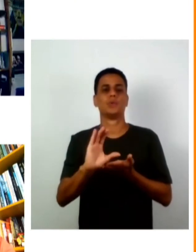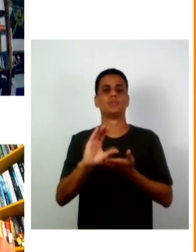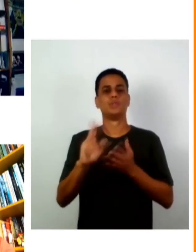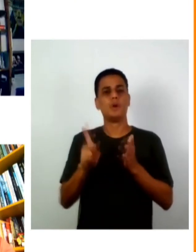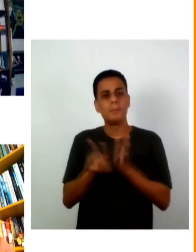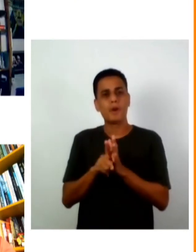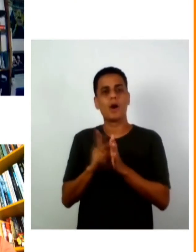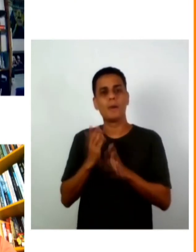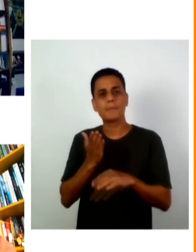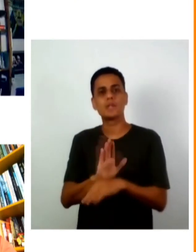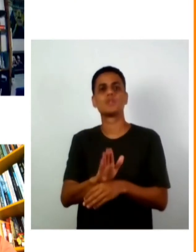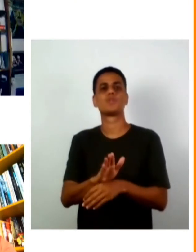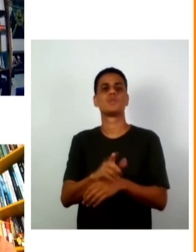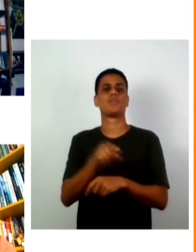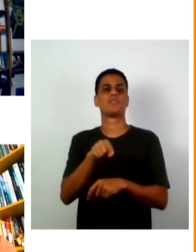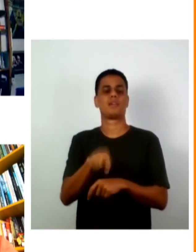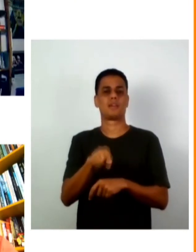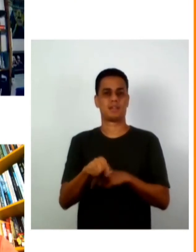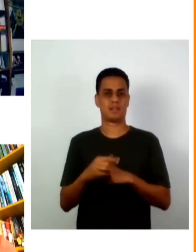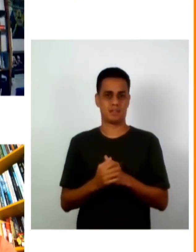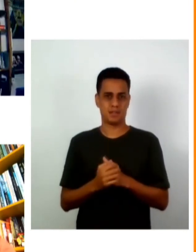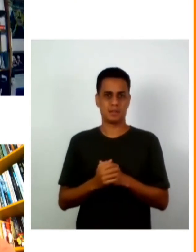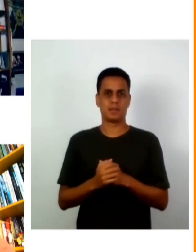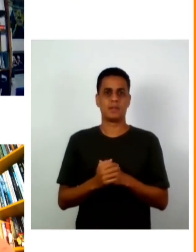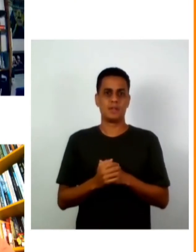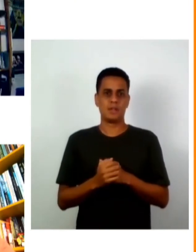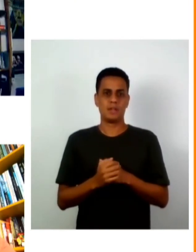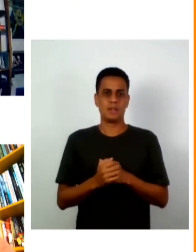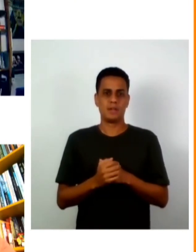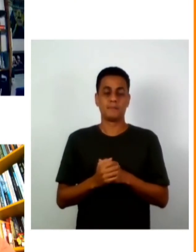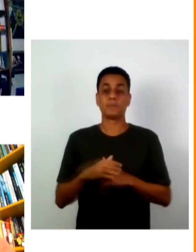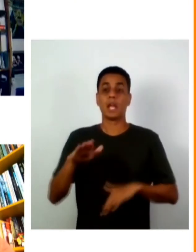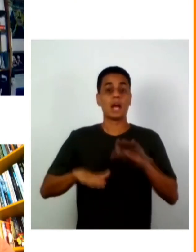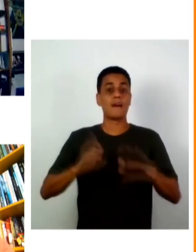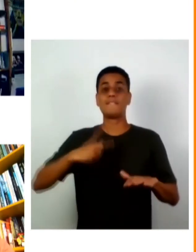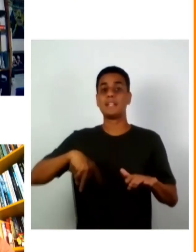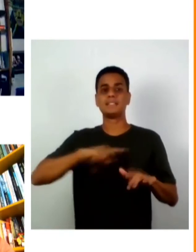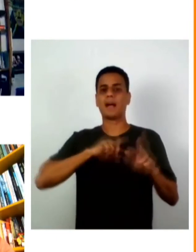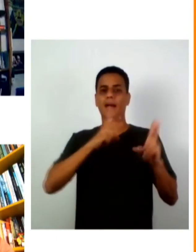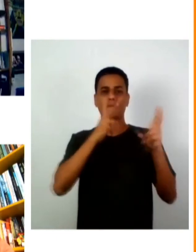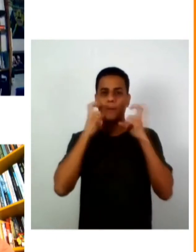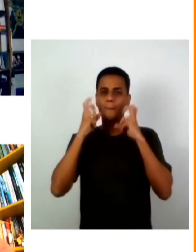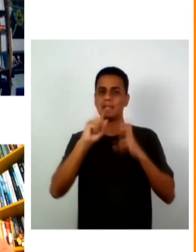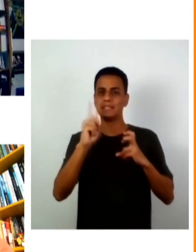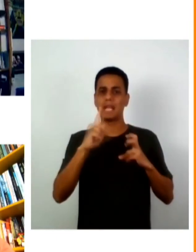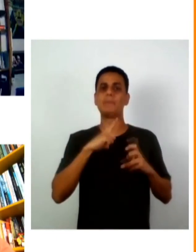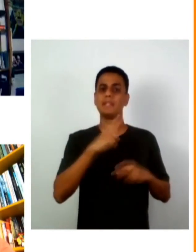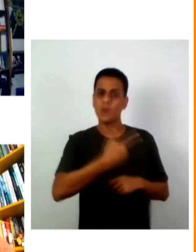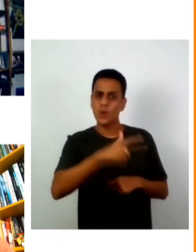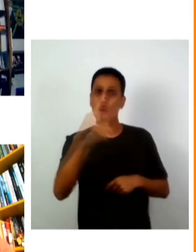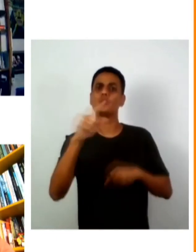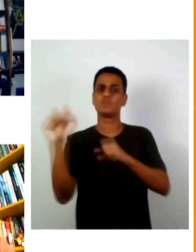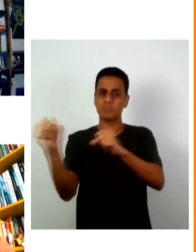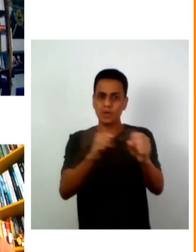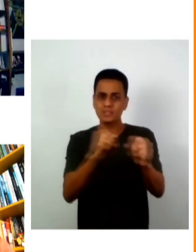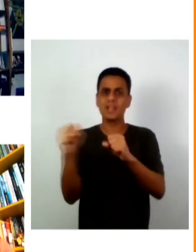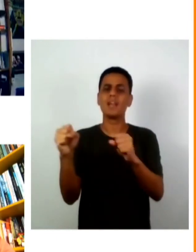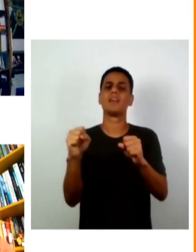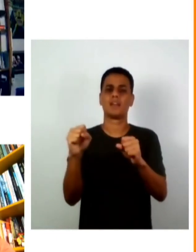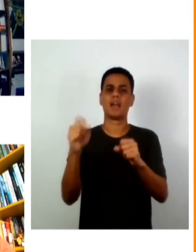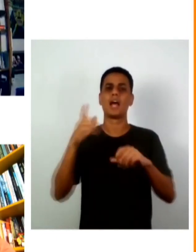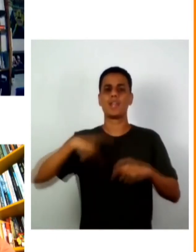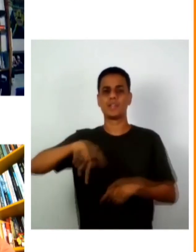financiamento e também dão muita ênfase e às vezes a gente não olha esses outros poderes